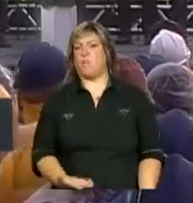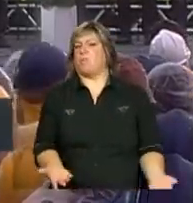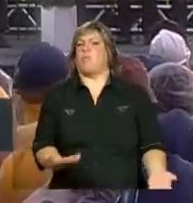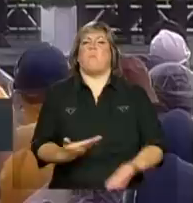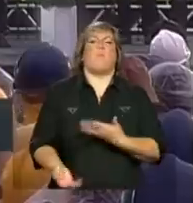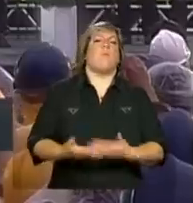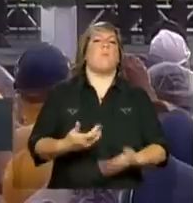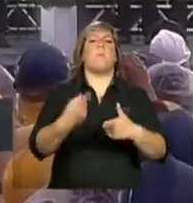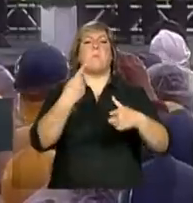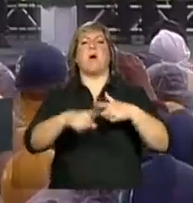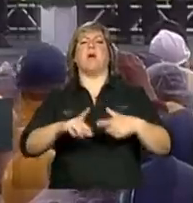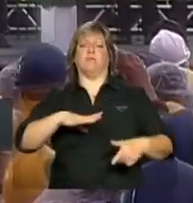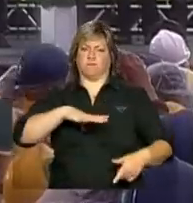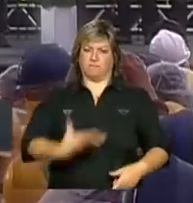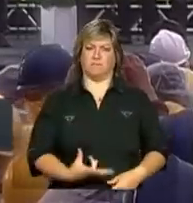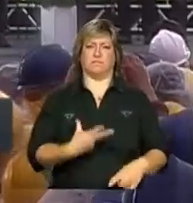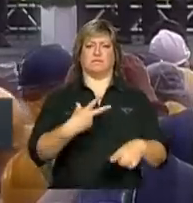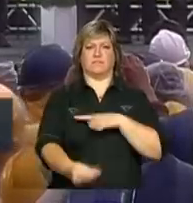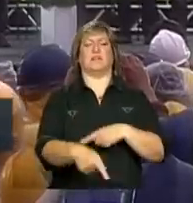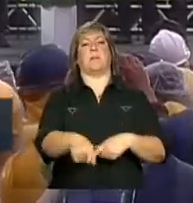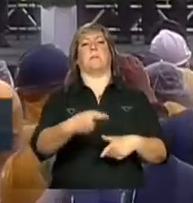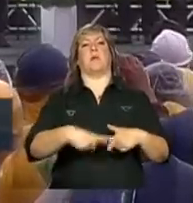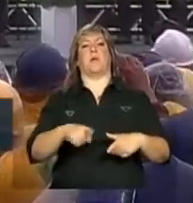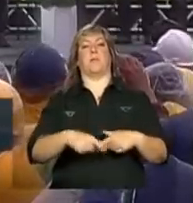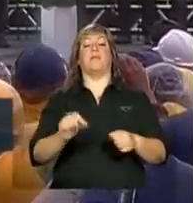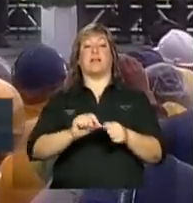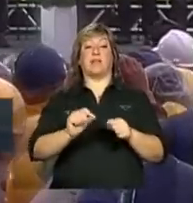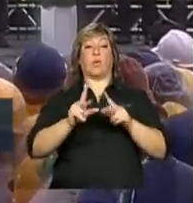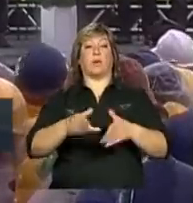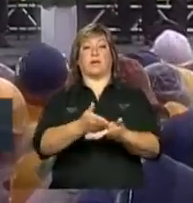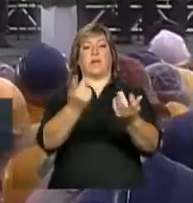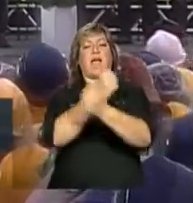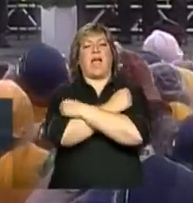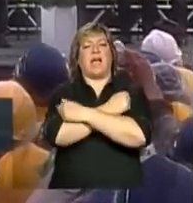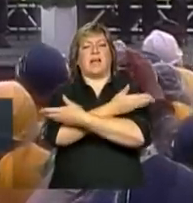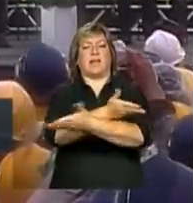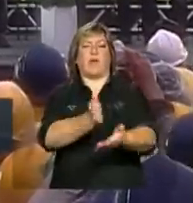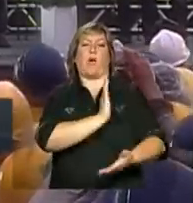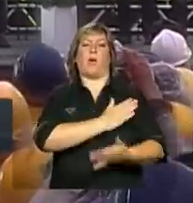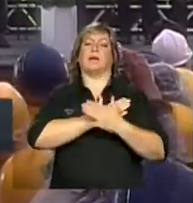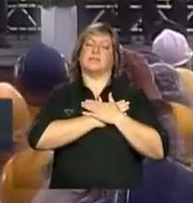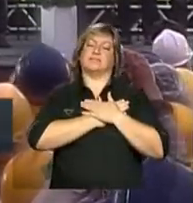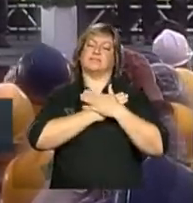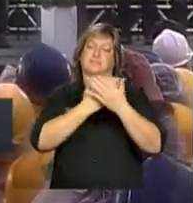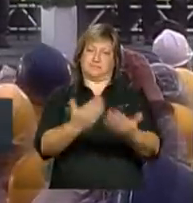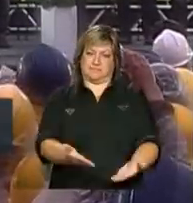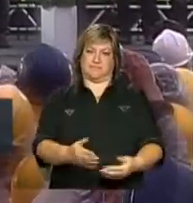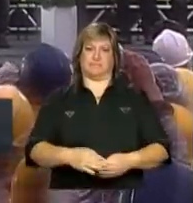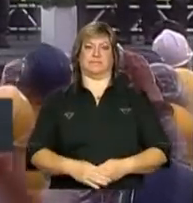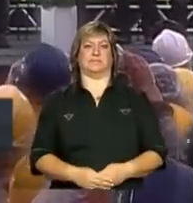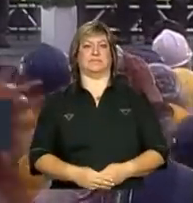obstáculo E fazer o que está sendo feito aqui Um abraço do fundo do meu coração